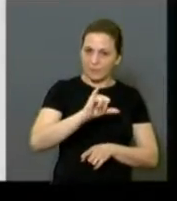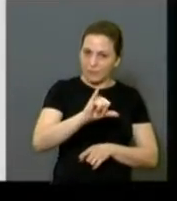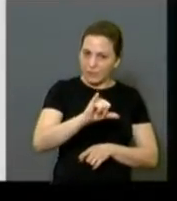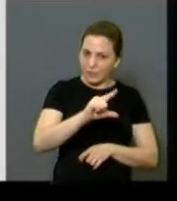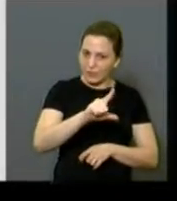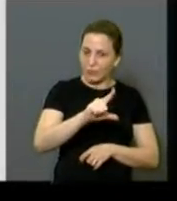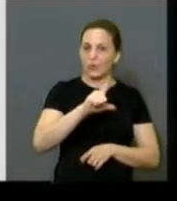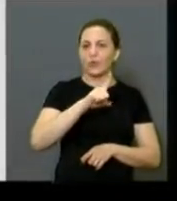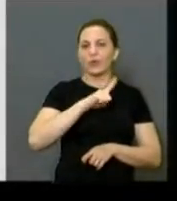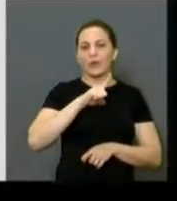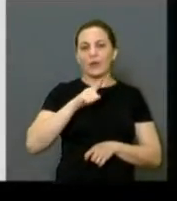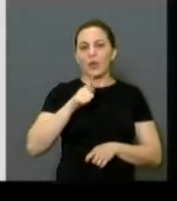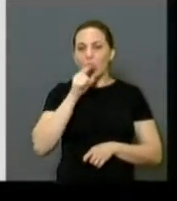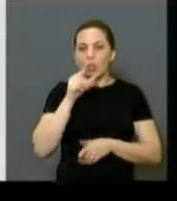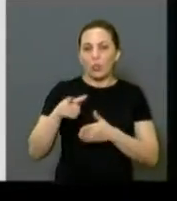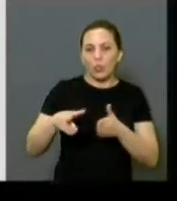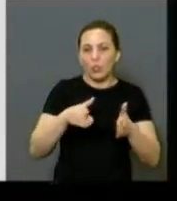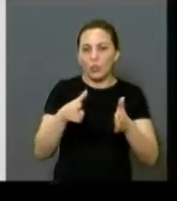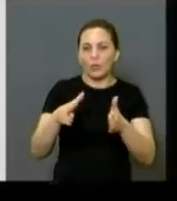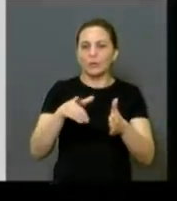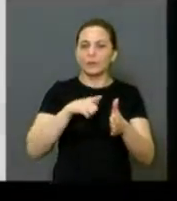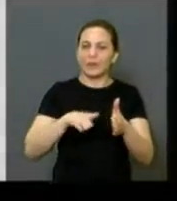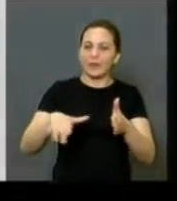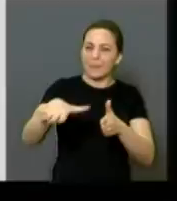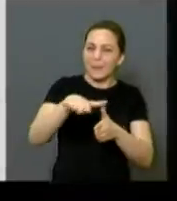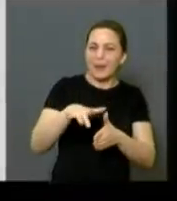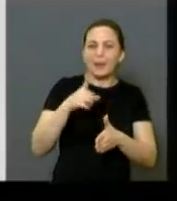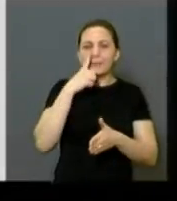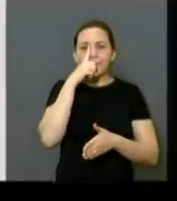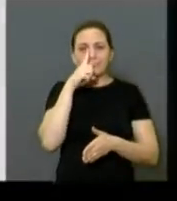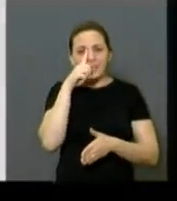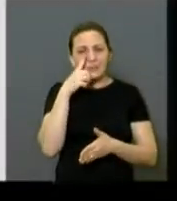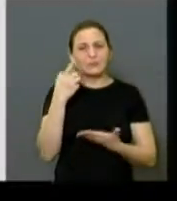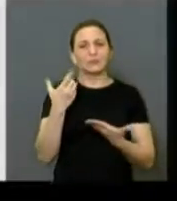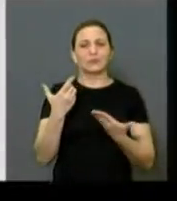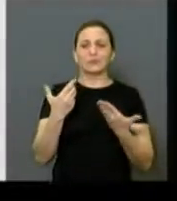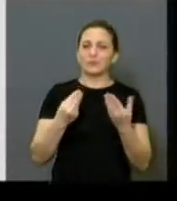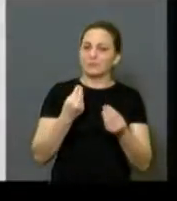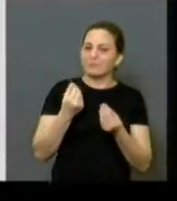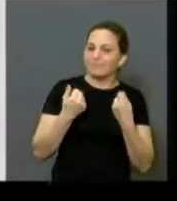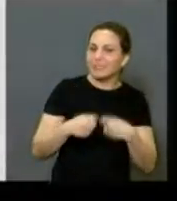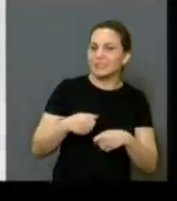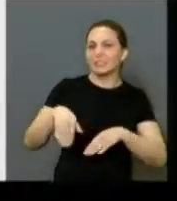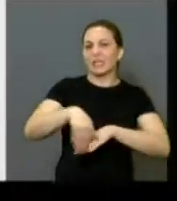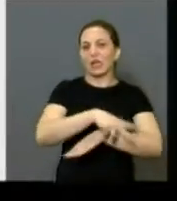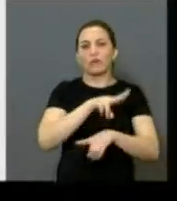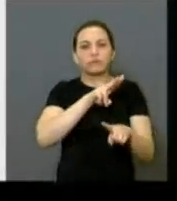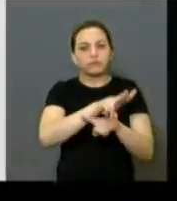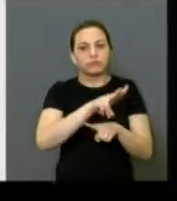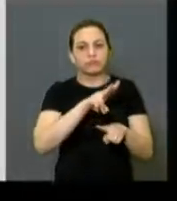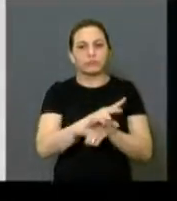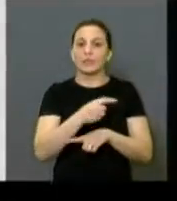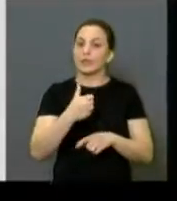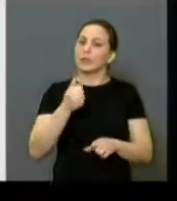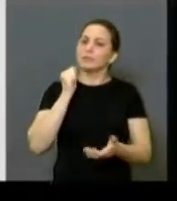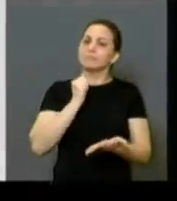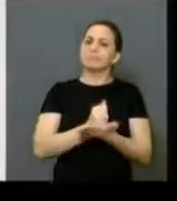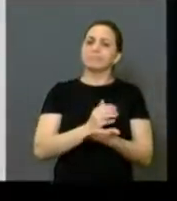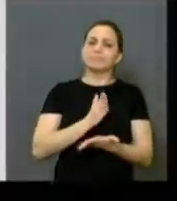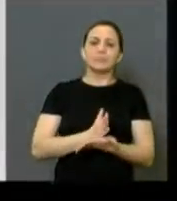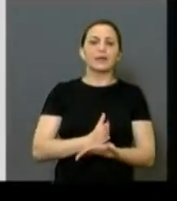um espaço lá que está perigoso, alguém cair lá. Eu estou na rua, estou fiscalizando, não estou parado, não.